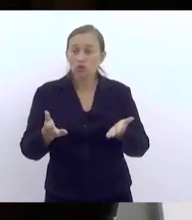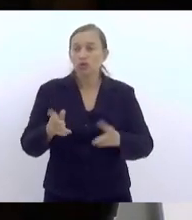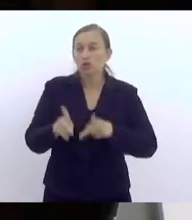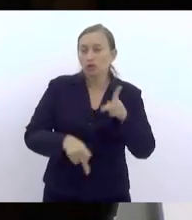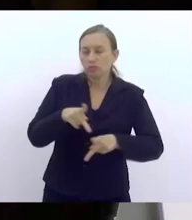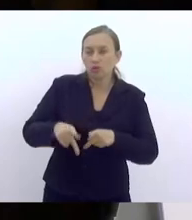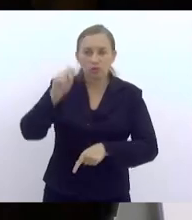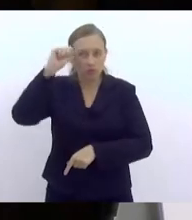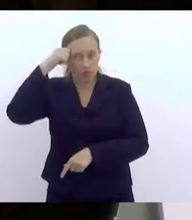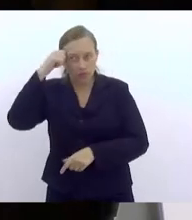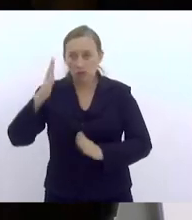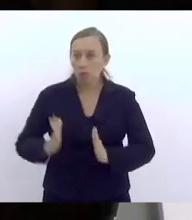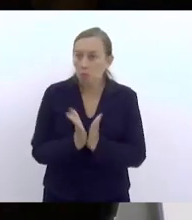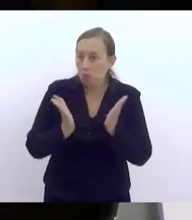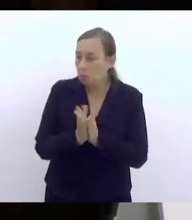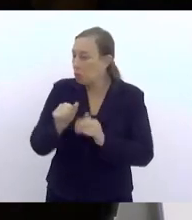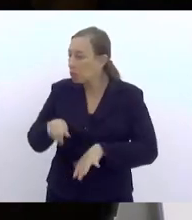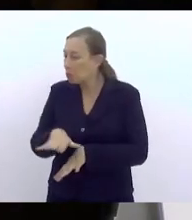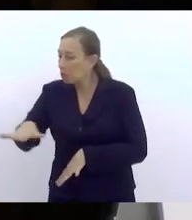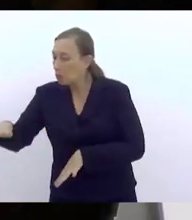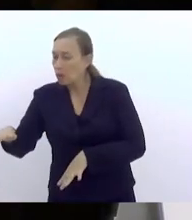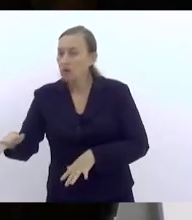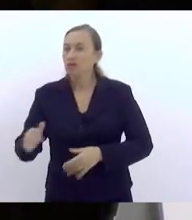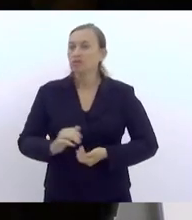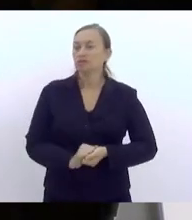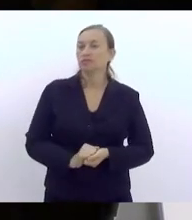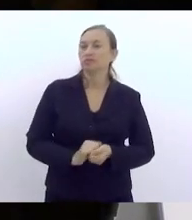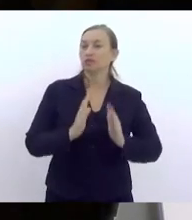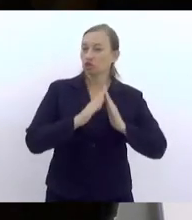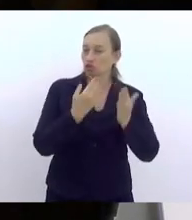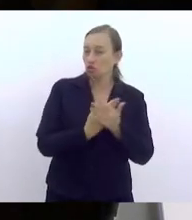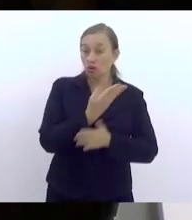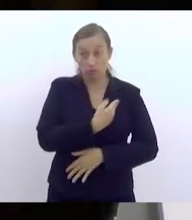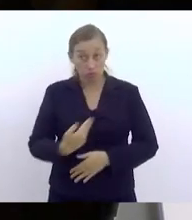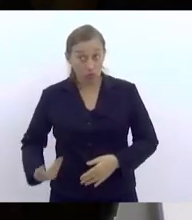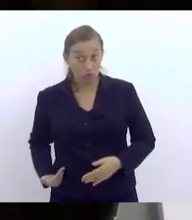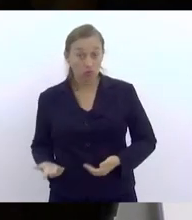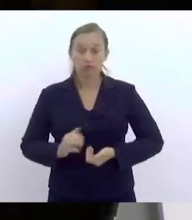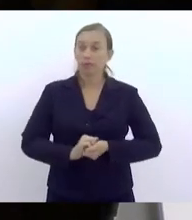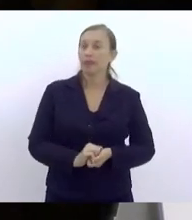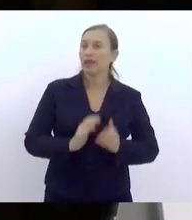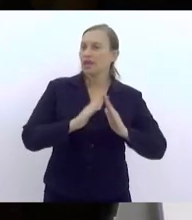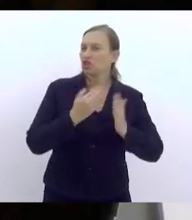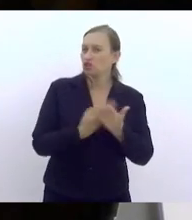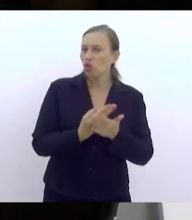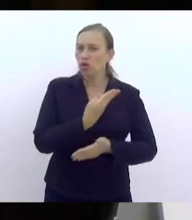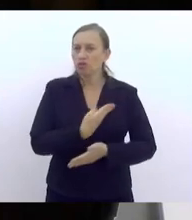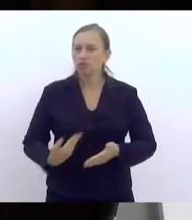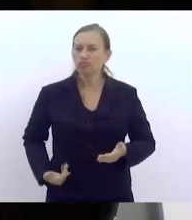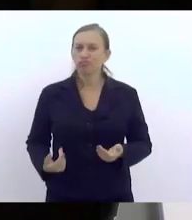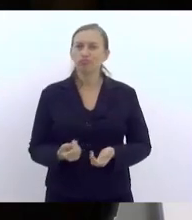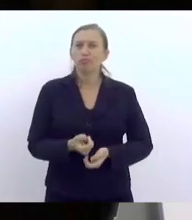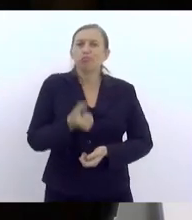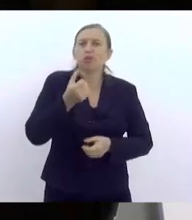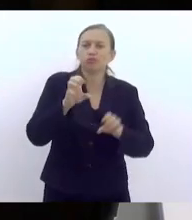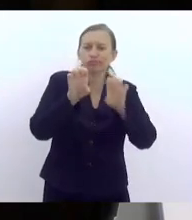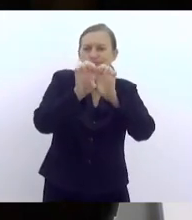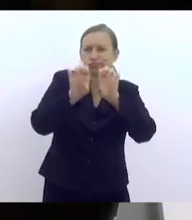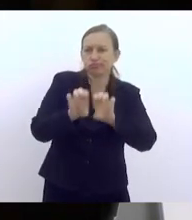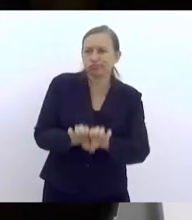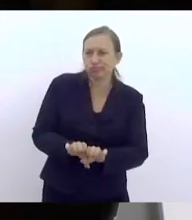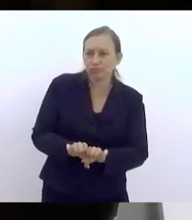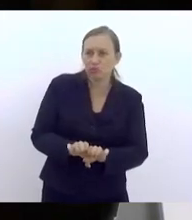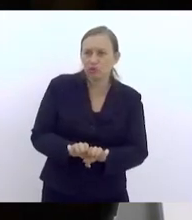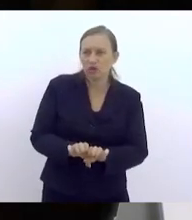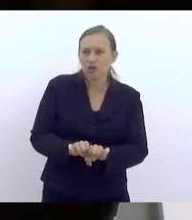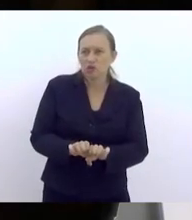pobre, periférica, que compõe a nossa rede pública, escolas com pouquíssima estrutura, e não é por